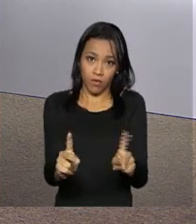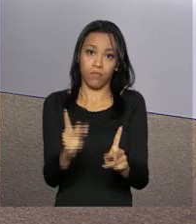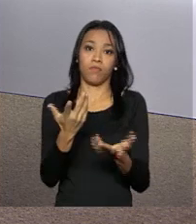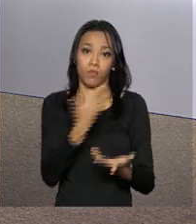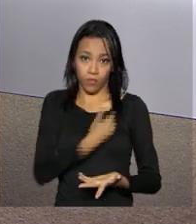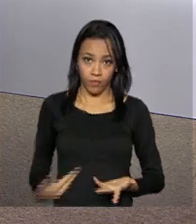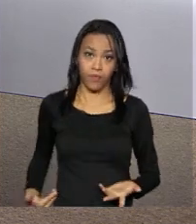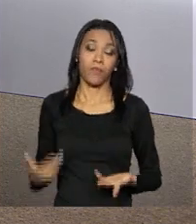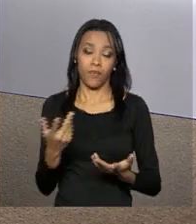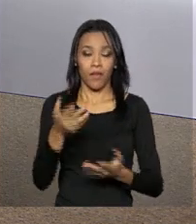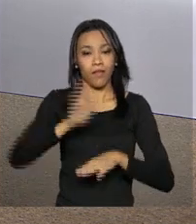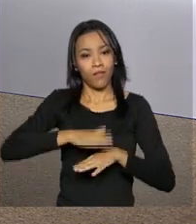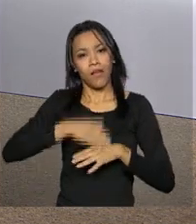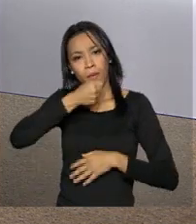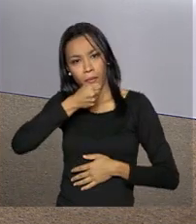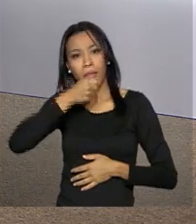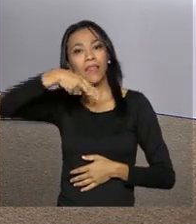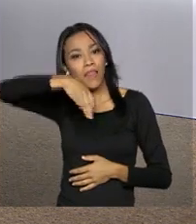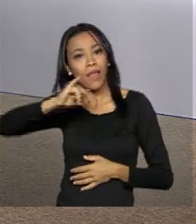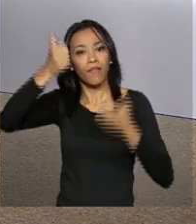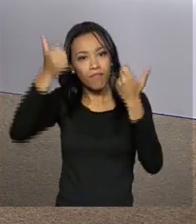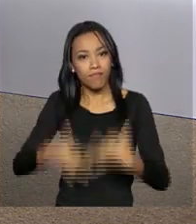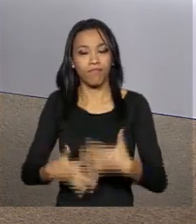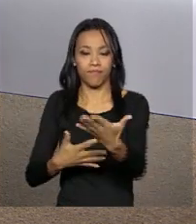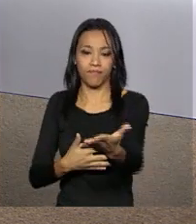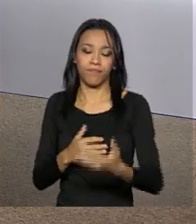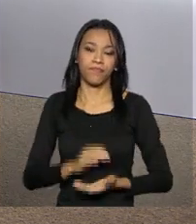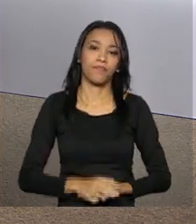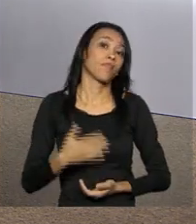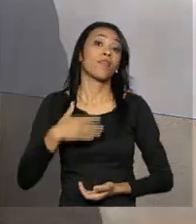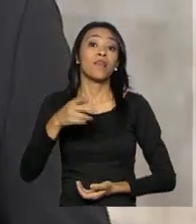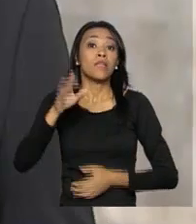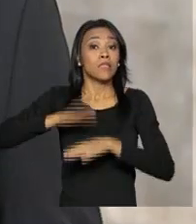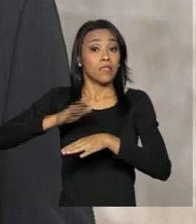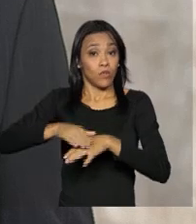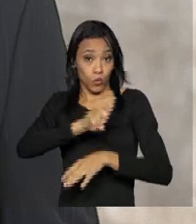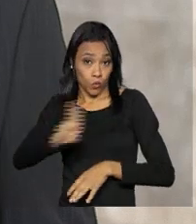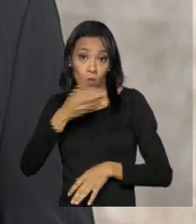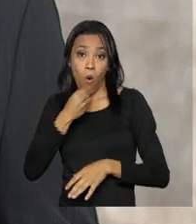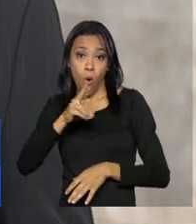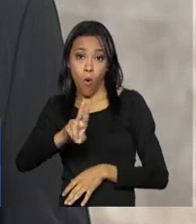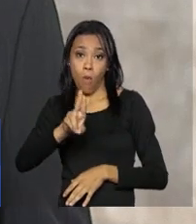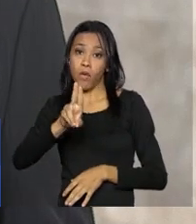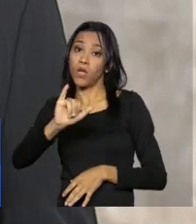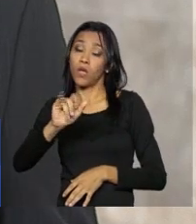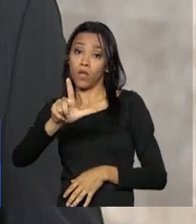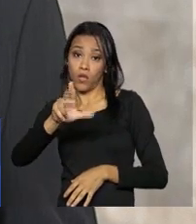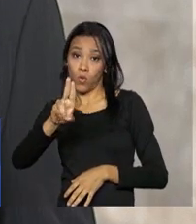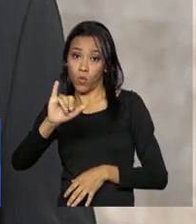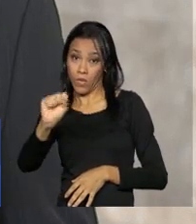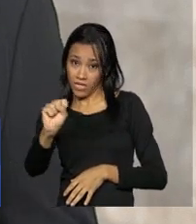repórter Ney Pereira tem outras informações. Ney. Olá, Roberto. Segundo Luiz Almagro, não existe qualquer acusação,